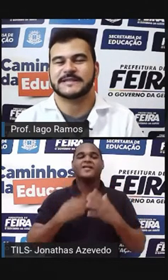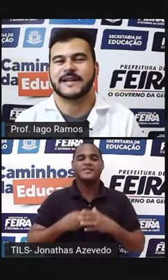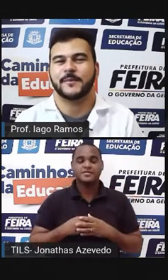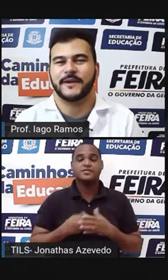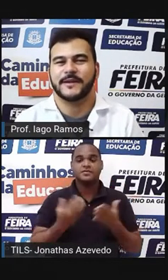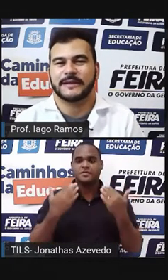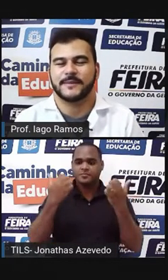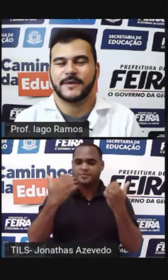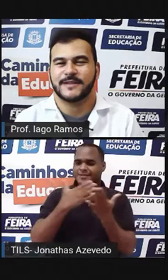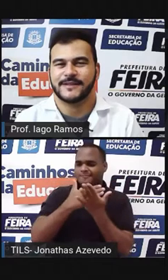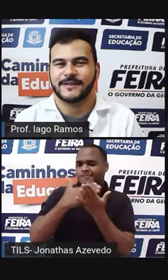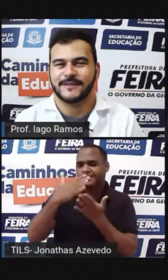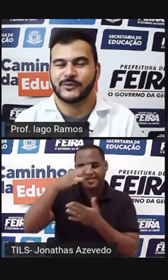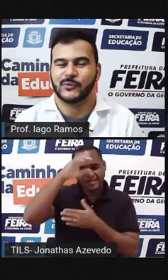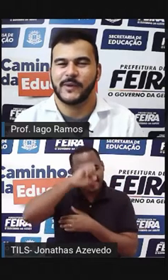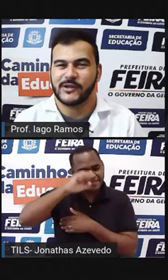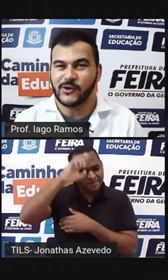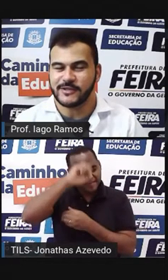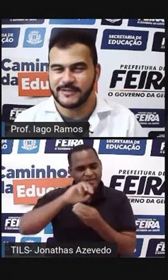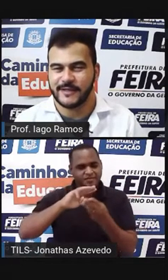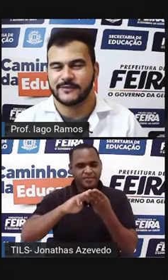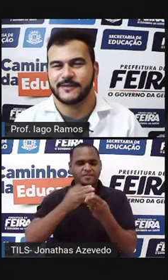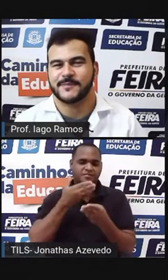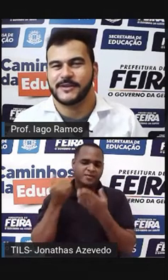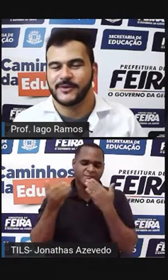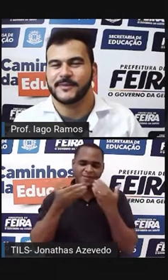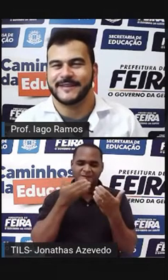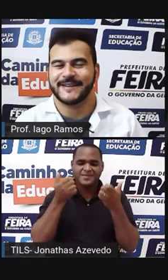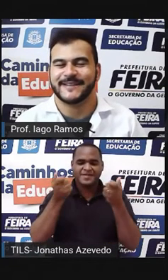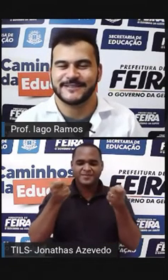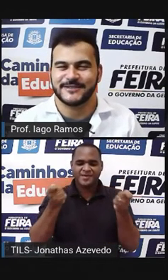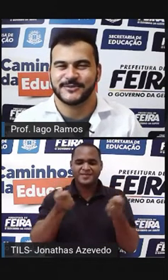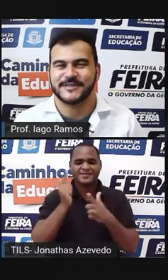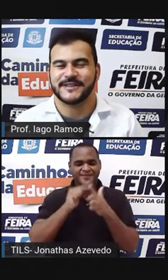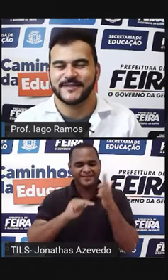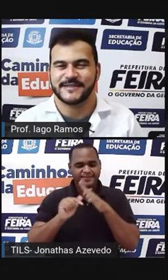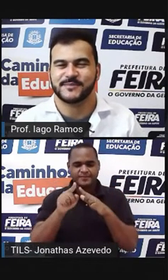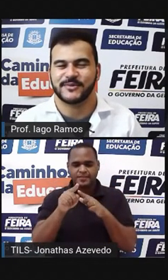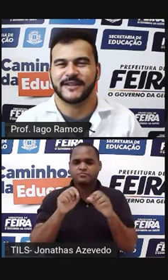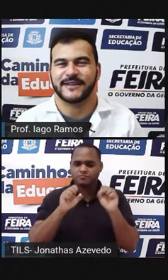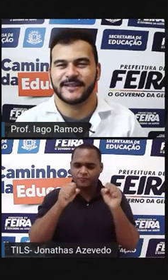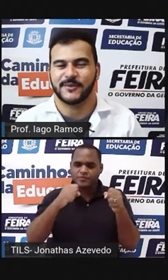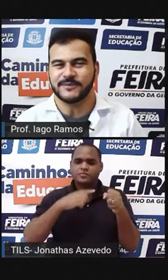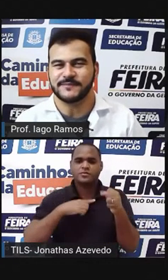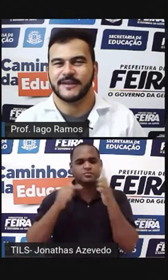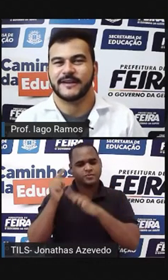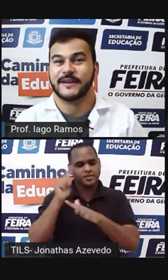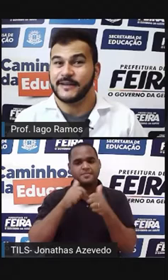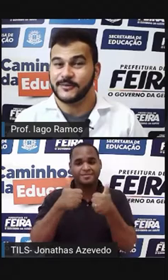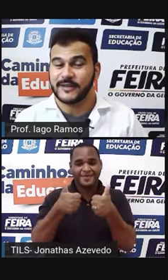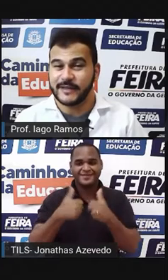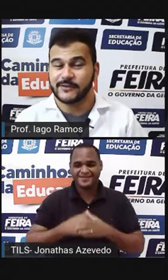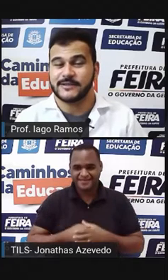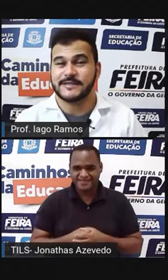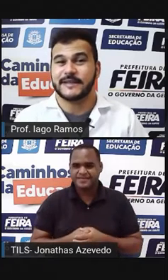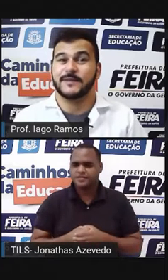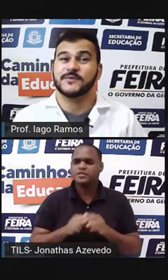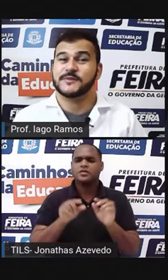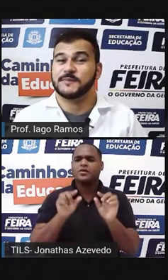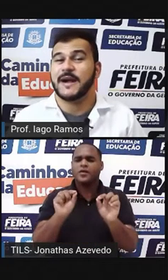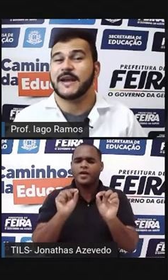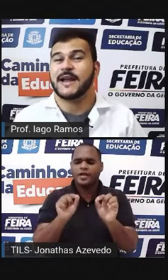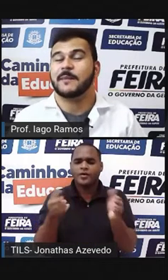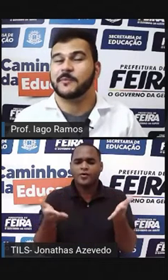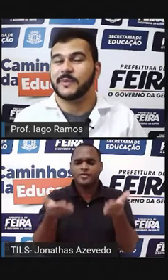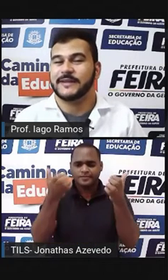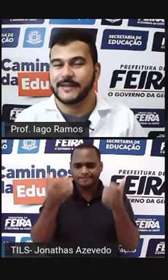vamos começar a aprender matemática do melhor jeito, da melhor maneira que a gente conseguir fazer por aqui, tá bom? E o que é que nós temos